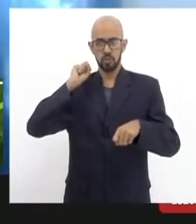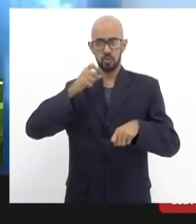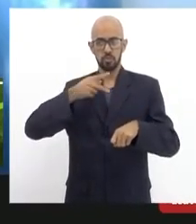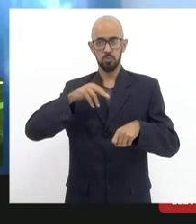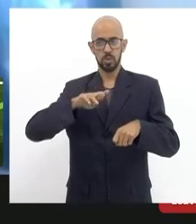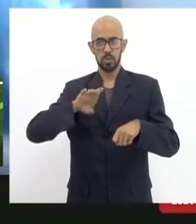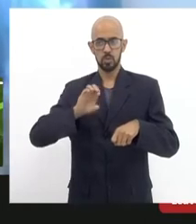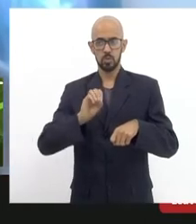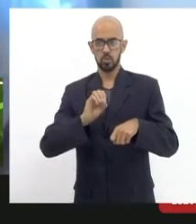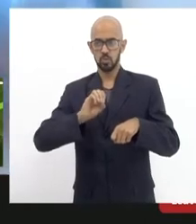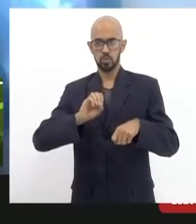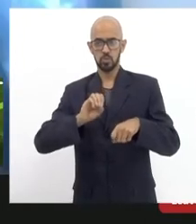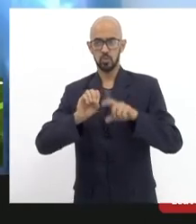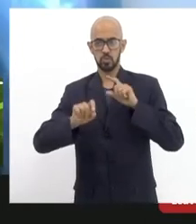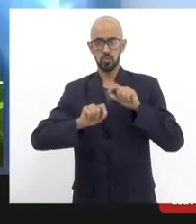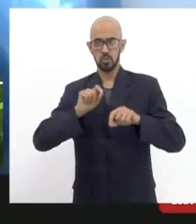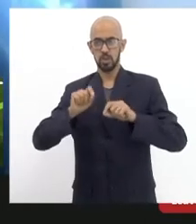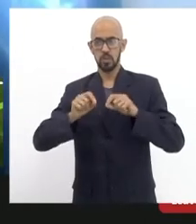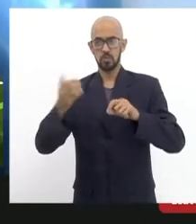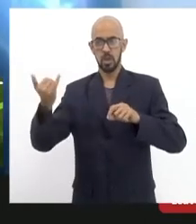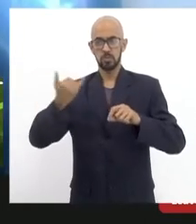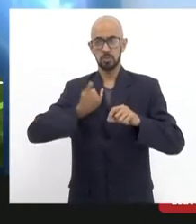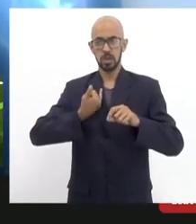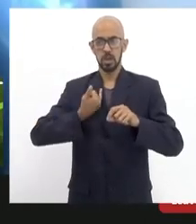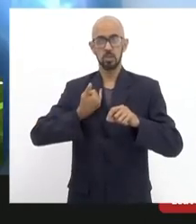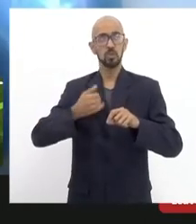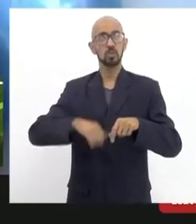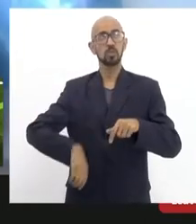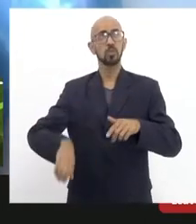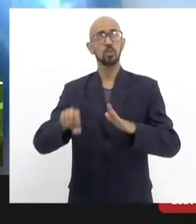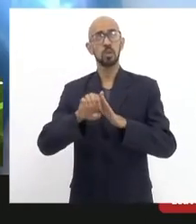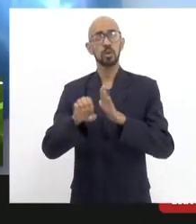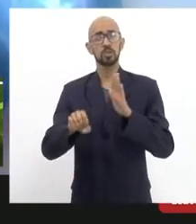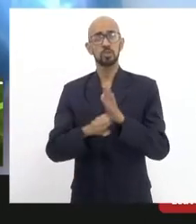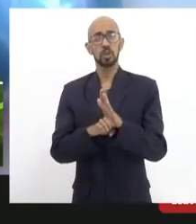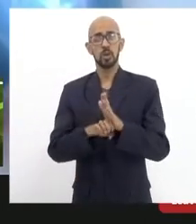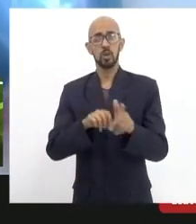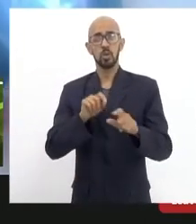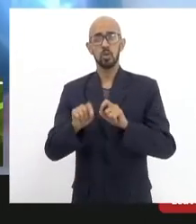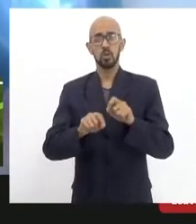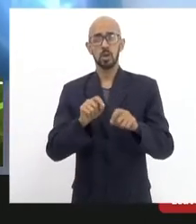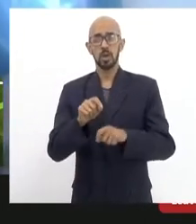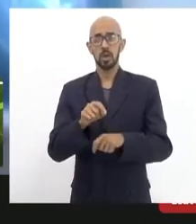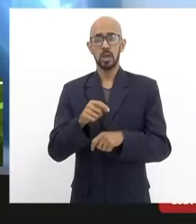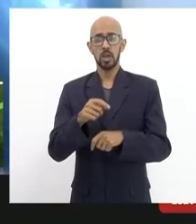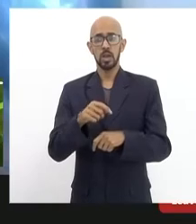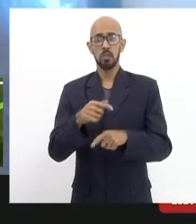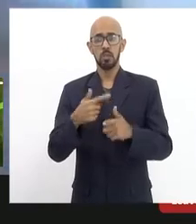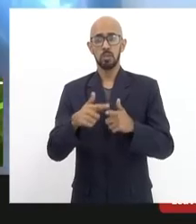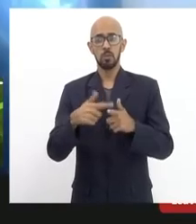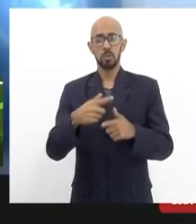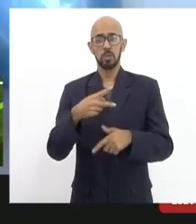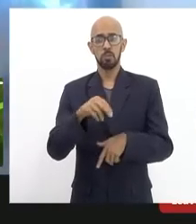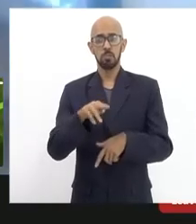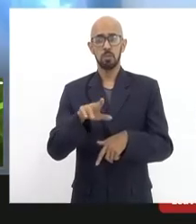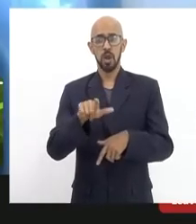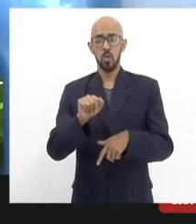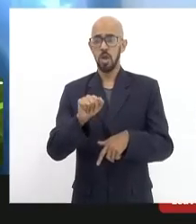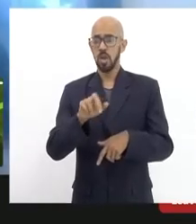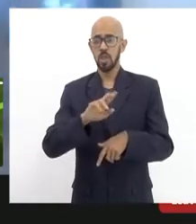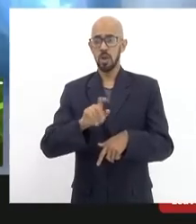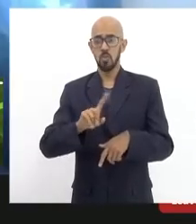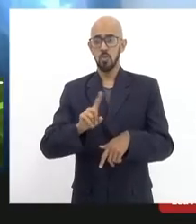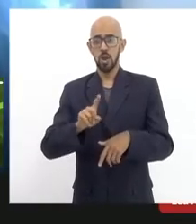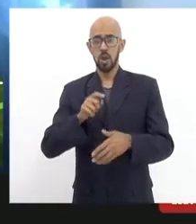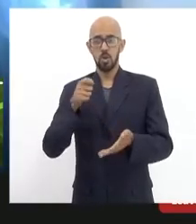Castilho que me disseram que no edital a questão da Paula Max não está como algo obrigatório está